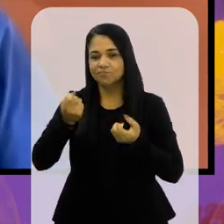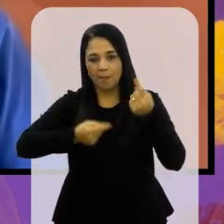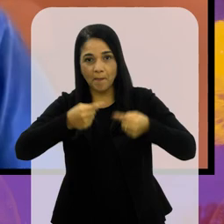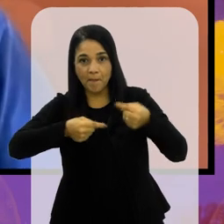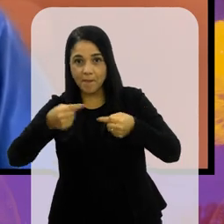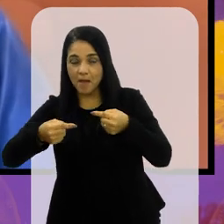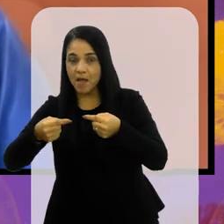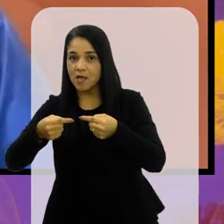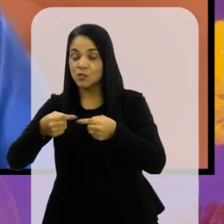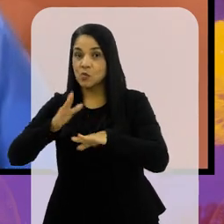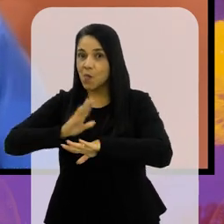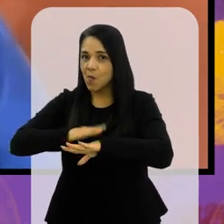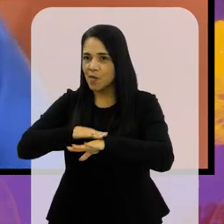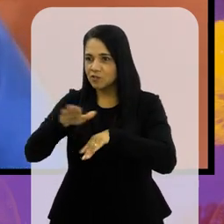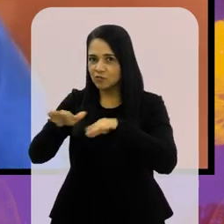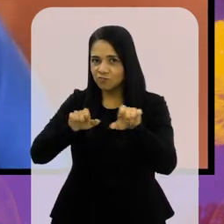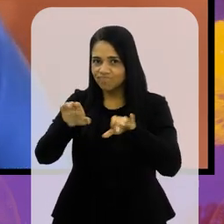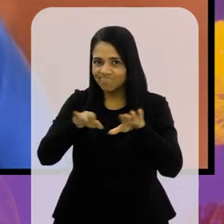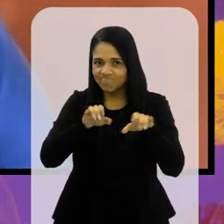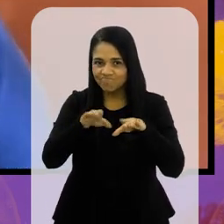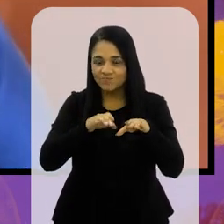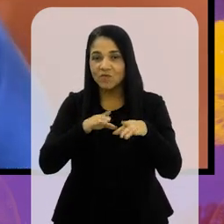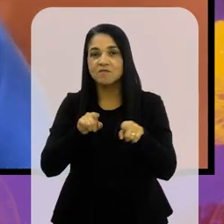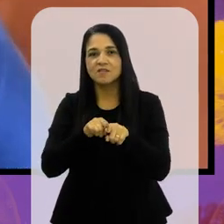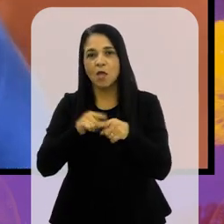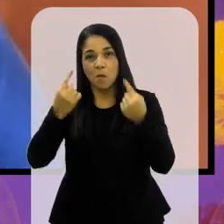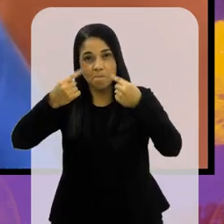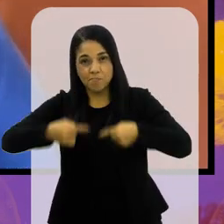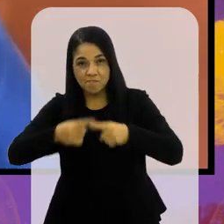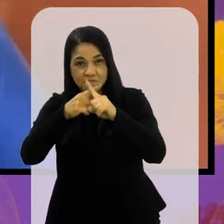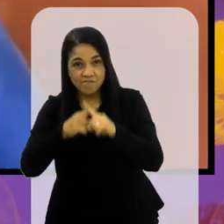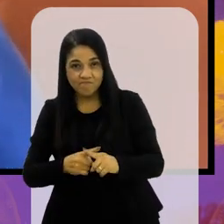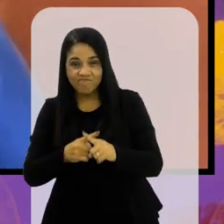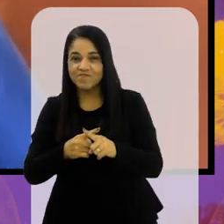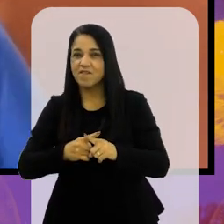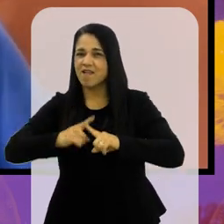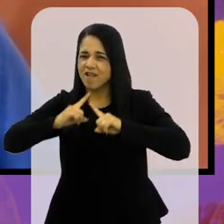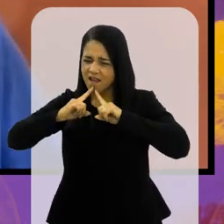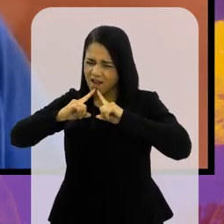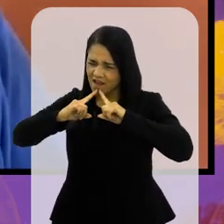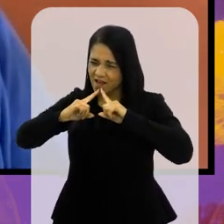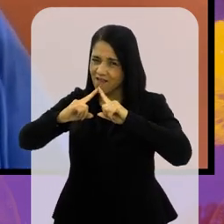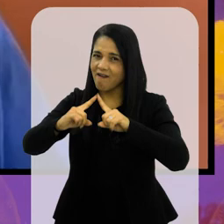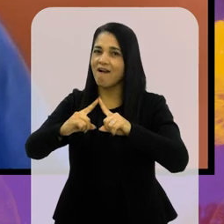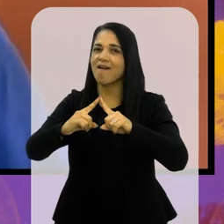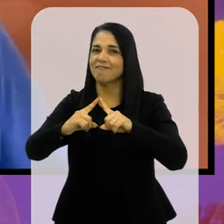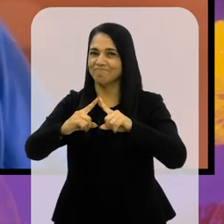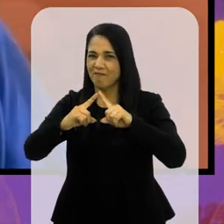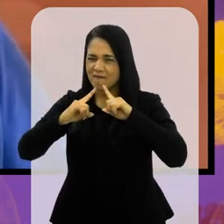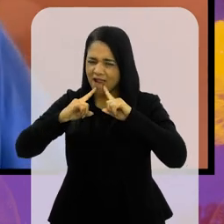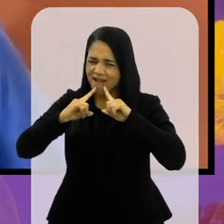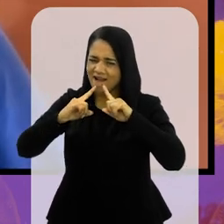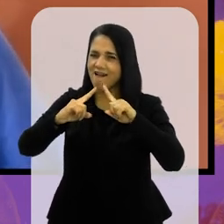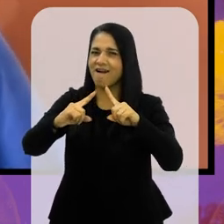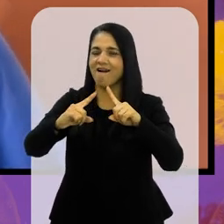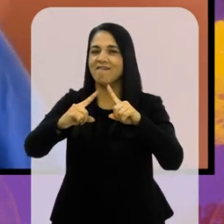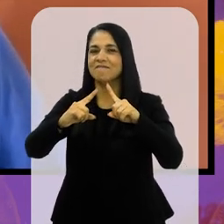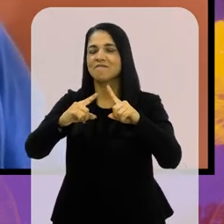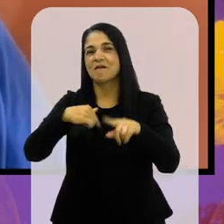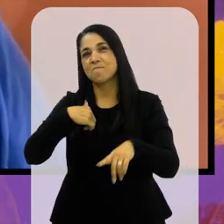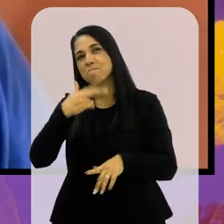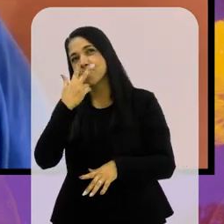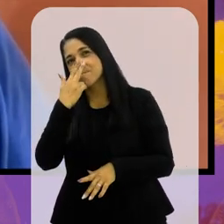lembrando. No momento das convocações e da competição, aí a chiadeira vai ser muito grande.